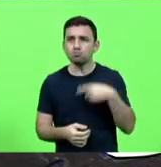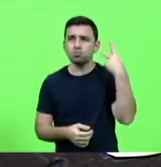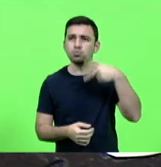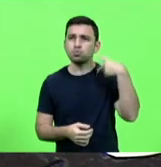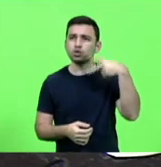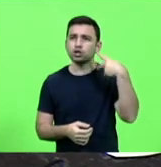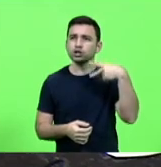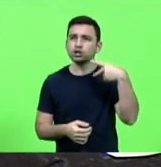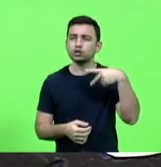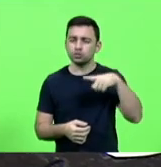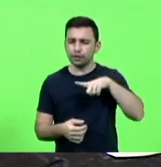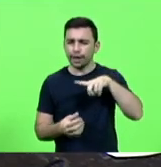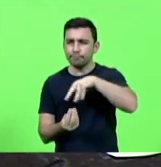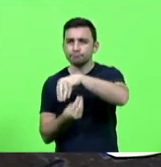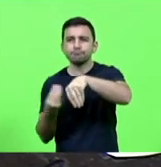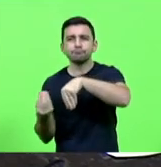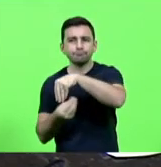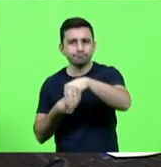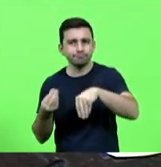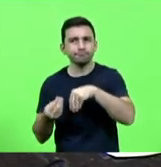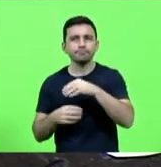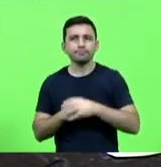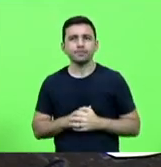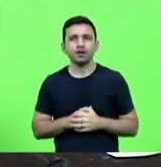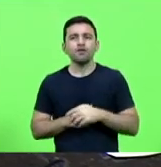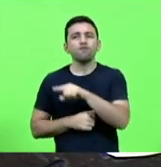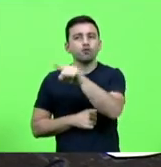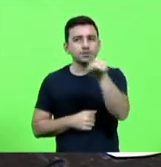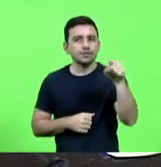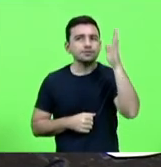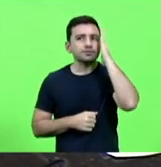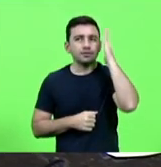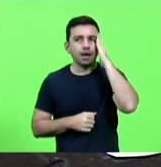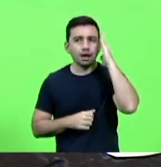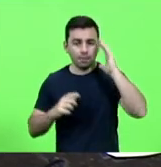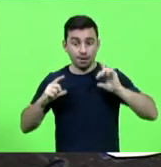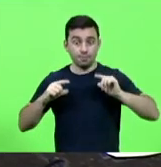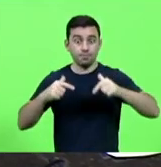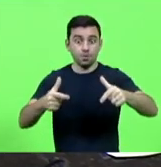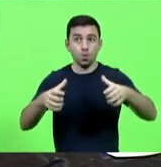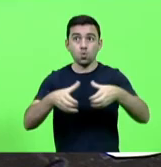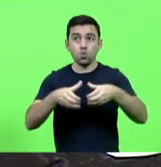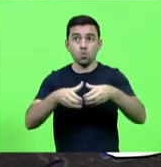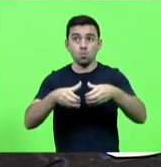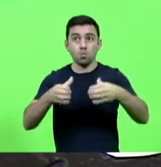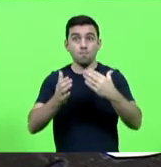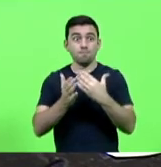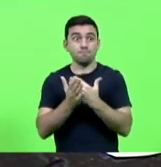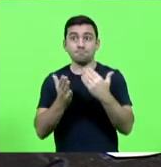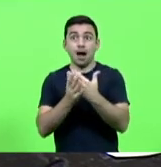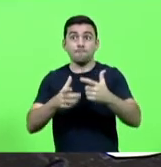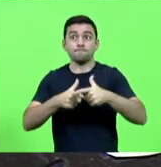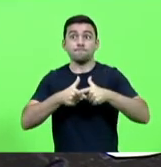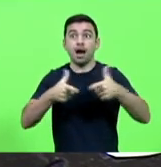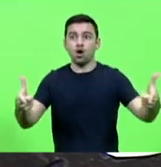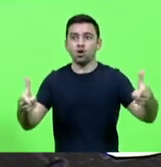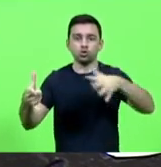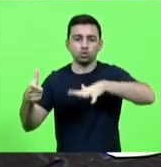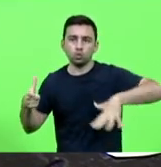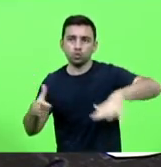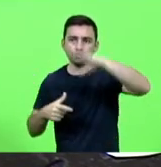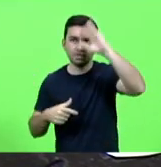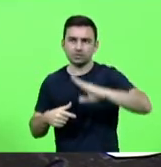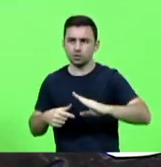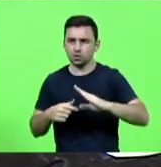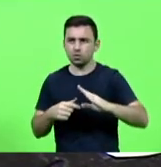coisa de política aí no meio envolvida os senhores sabem qual é a maior frente parlamentar do Brasil a maior frente parlamentar que reúne o maior